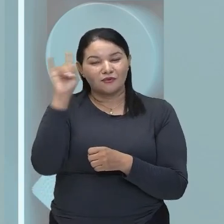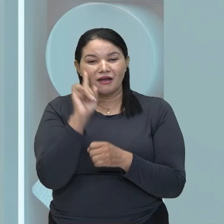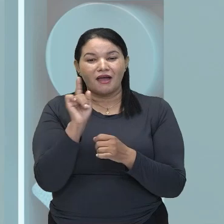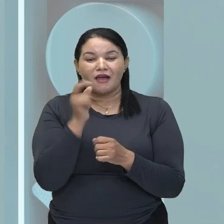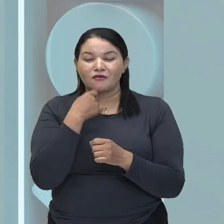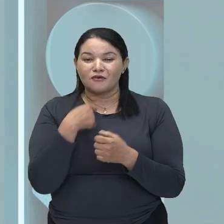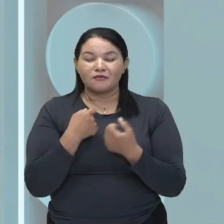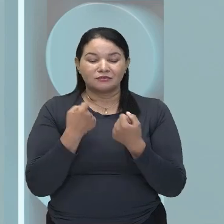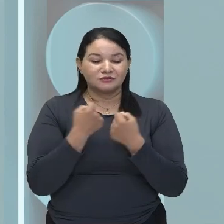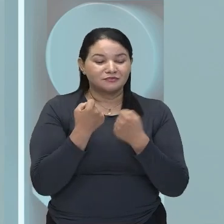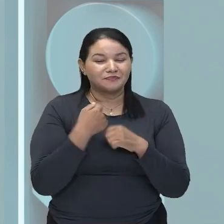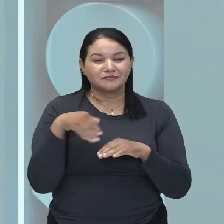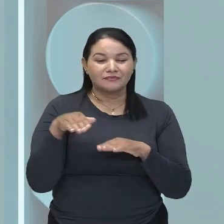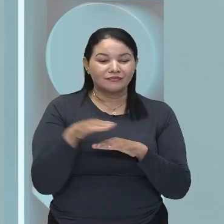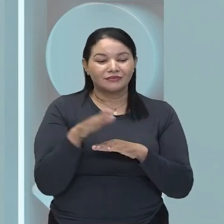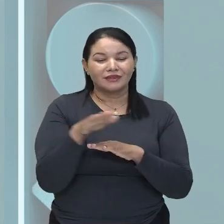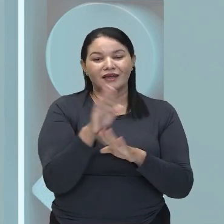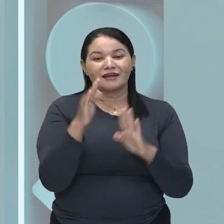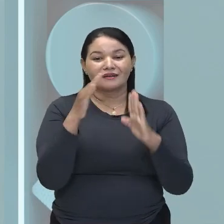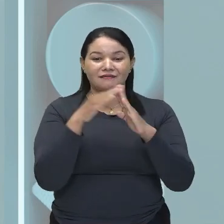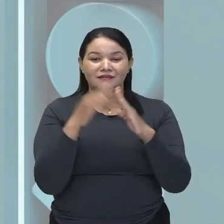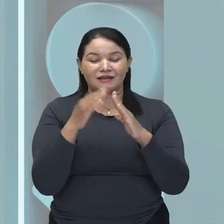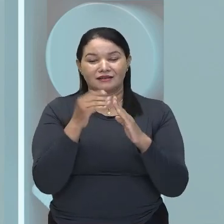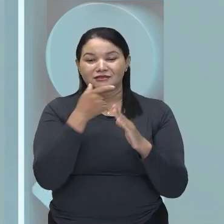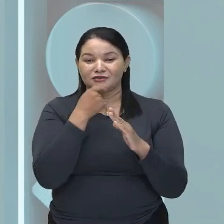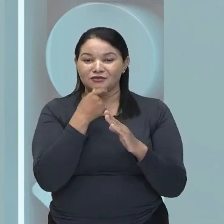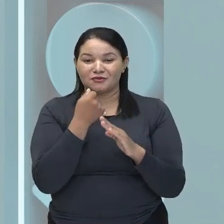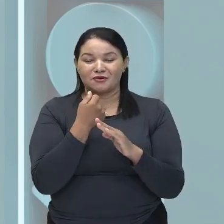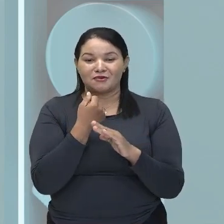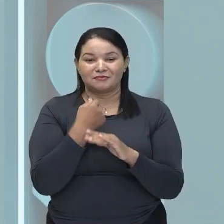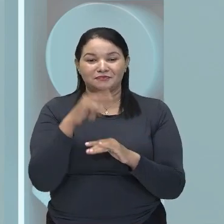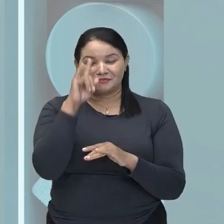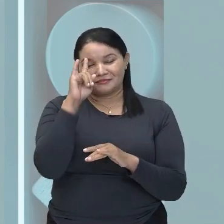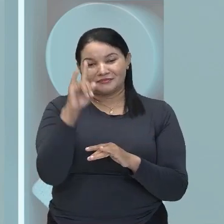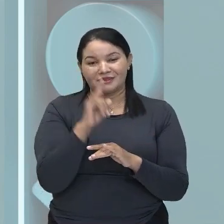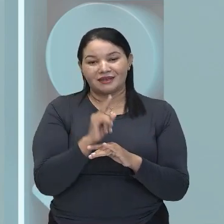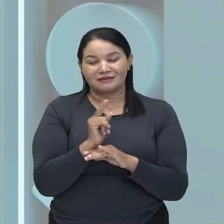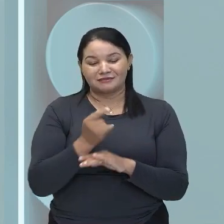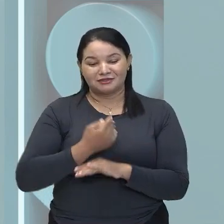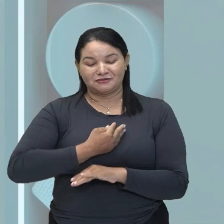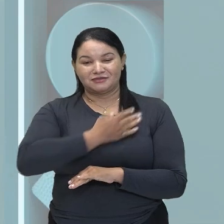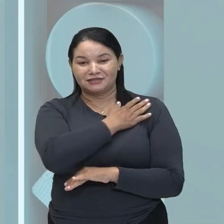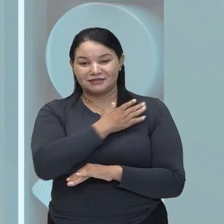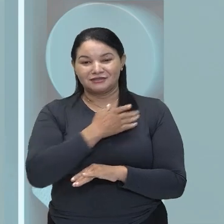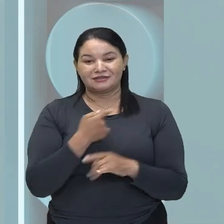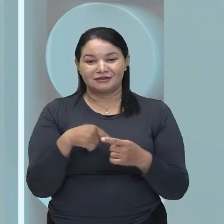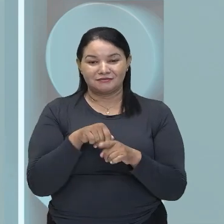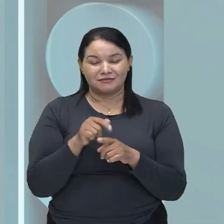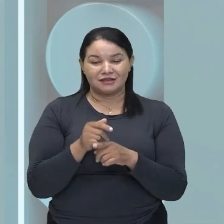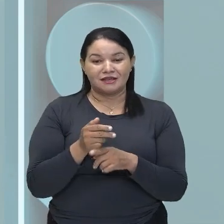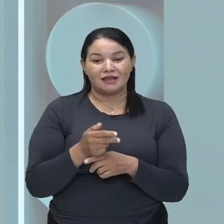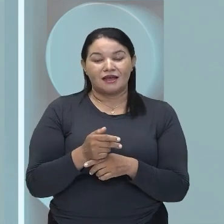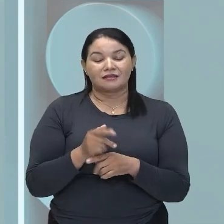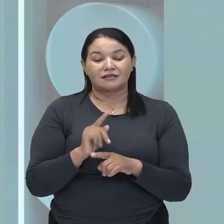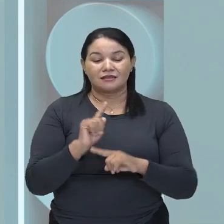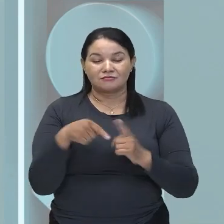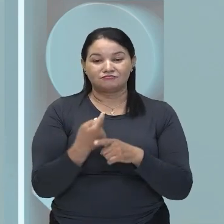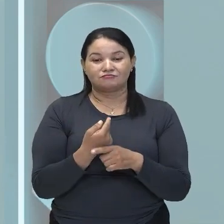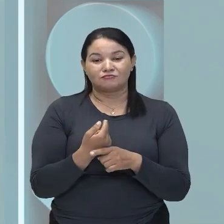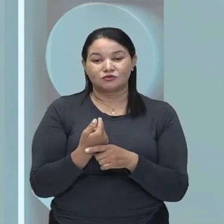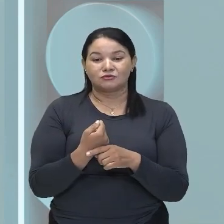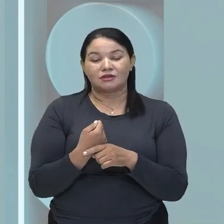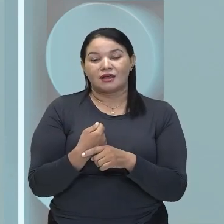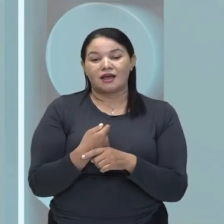dirigiu-se para a casa do amante, Que era oficial do exército e atirador. E sem êxito, tentou